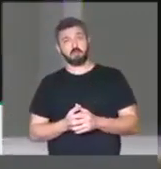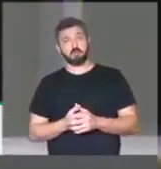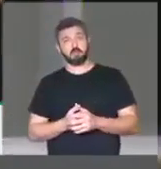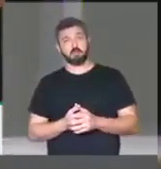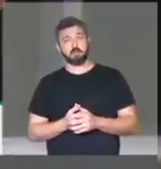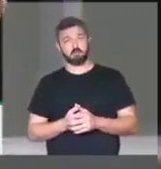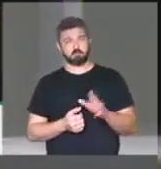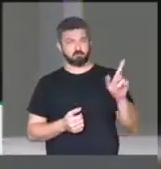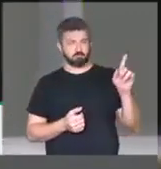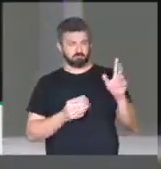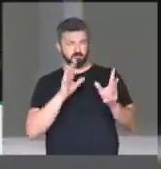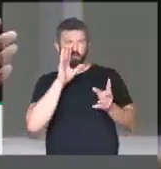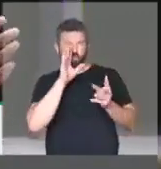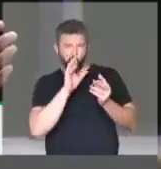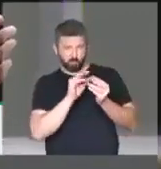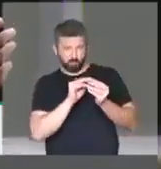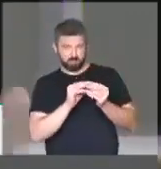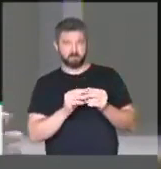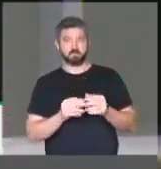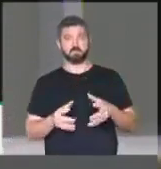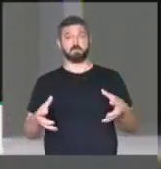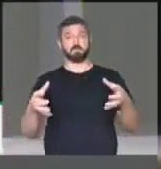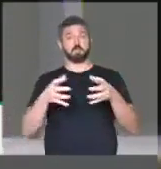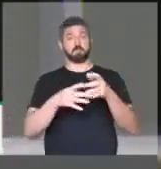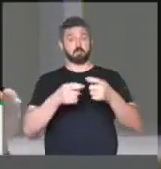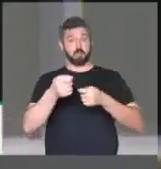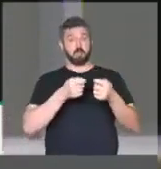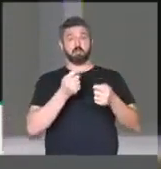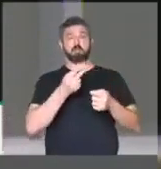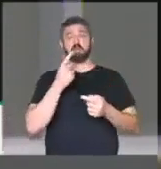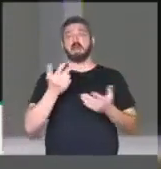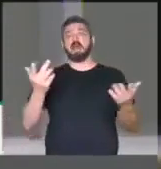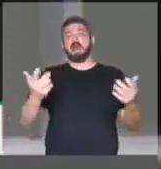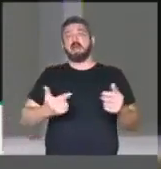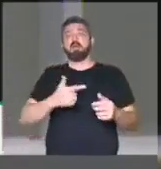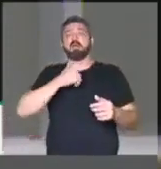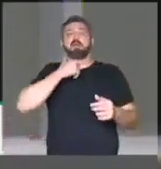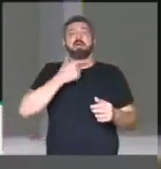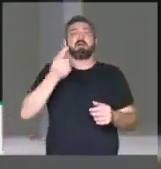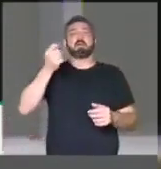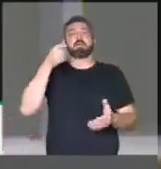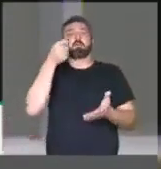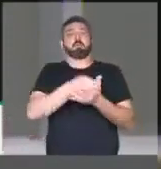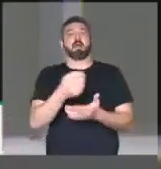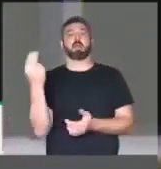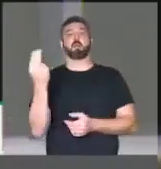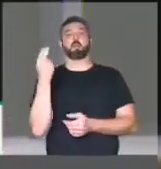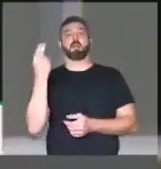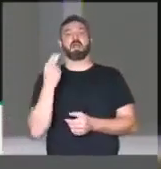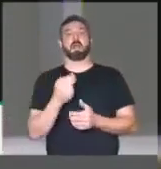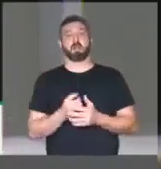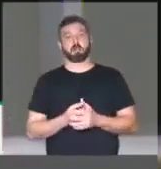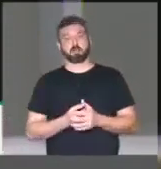Só para concluir, senhor presidente, a equipe econômica informa que não tem recursos para pagamento.